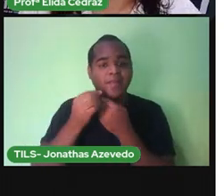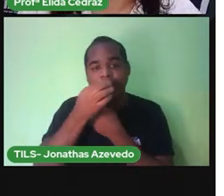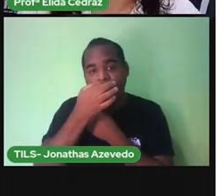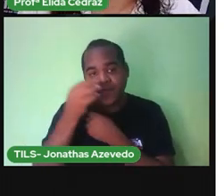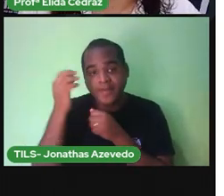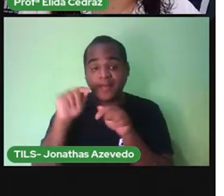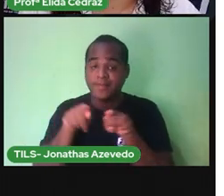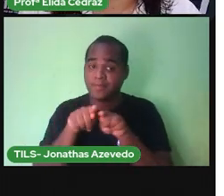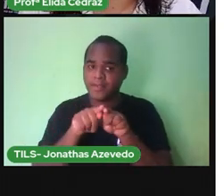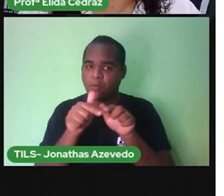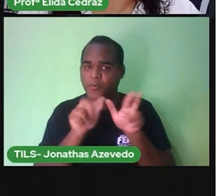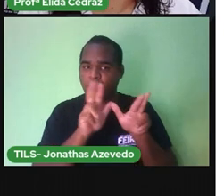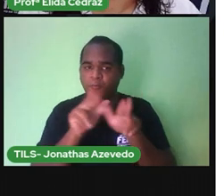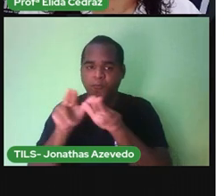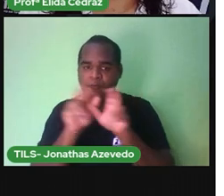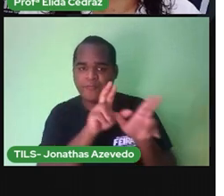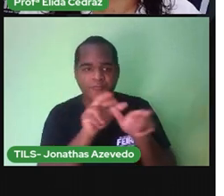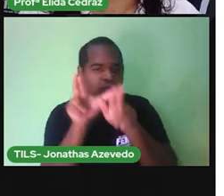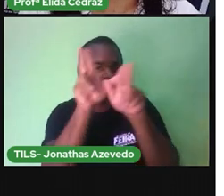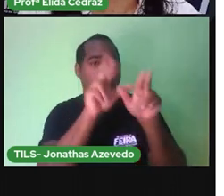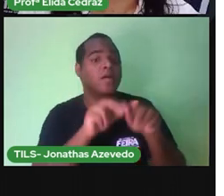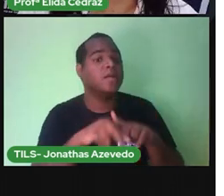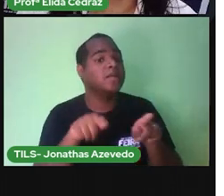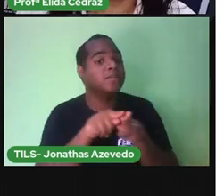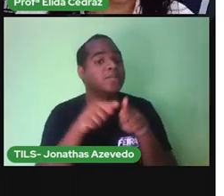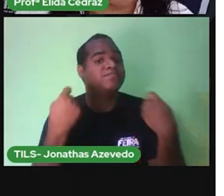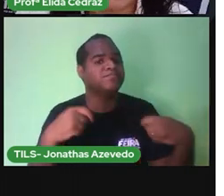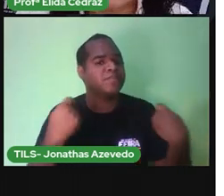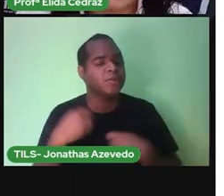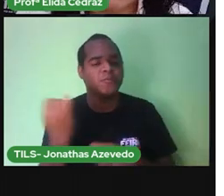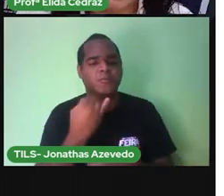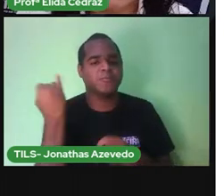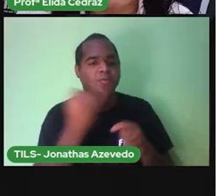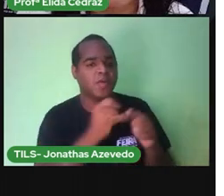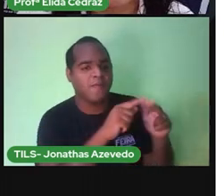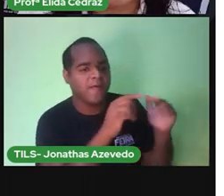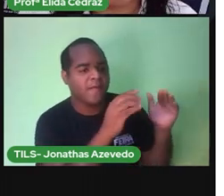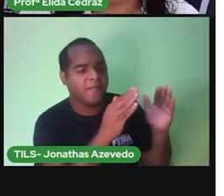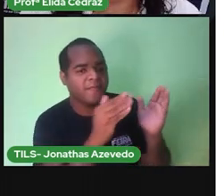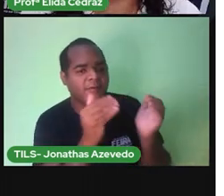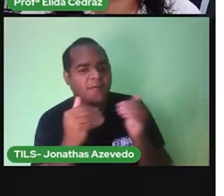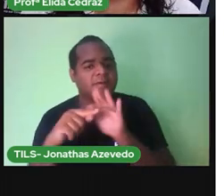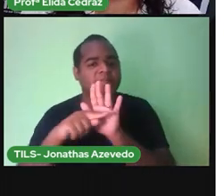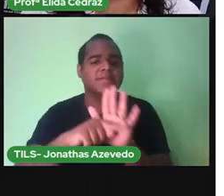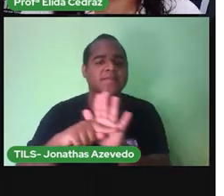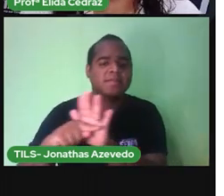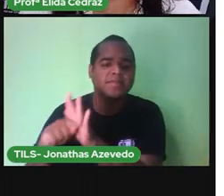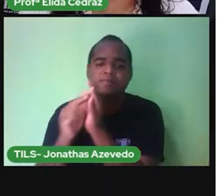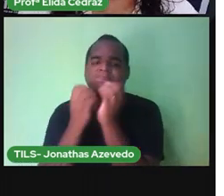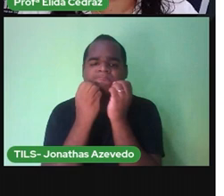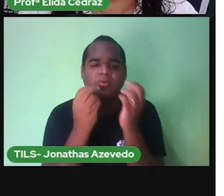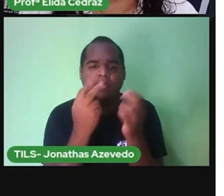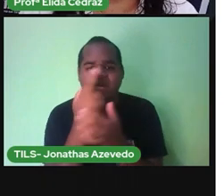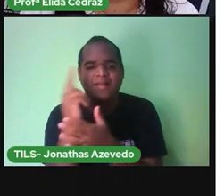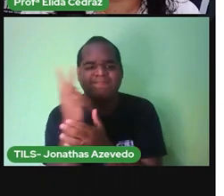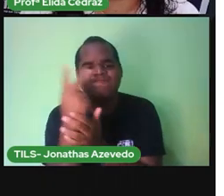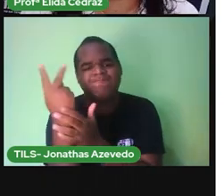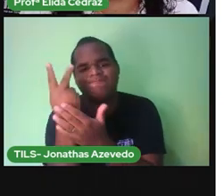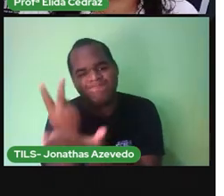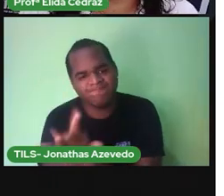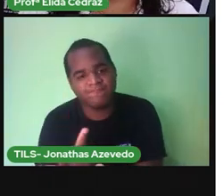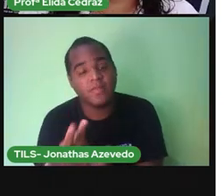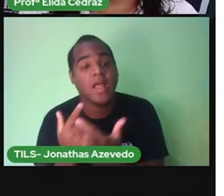libélula precisou abanar a capivara que estava quase desmanhando O mede palmo achou melhor